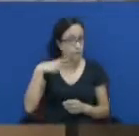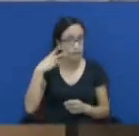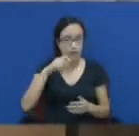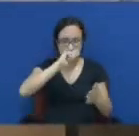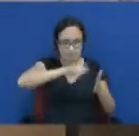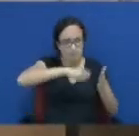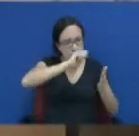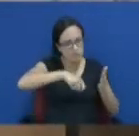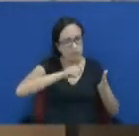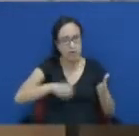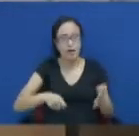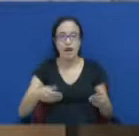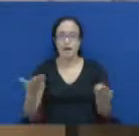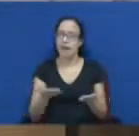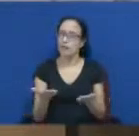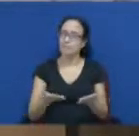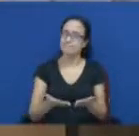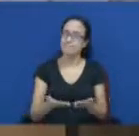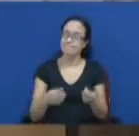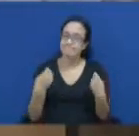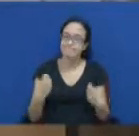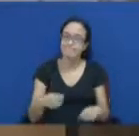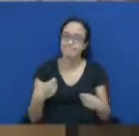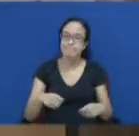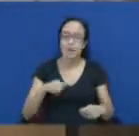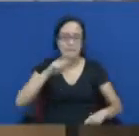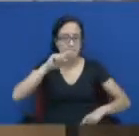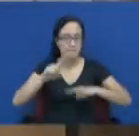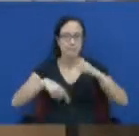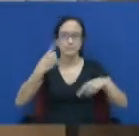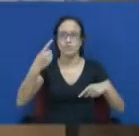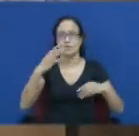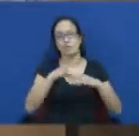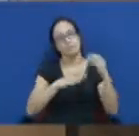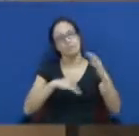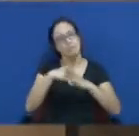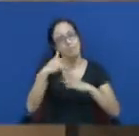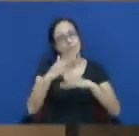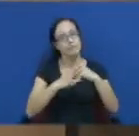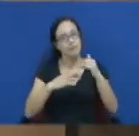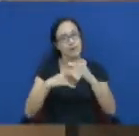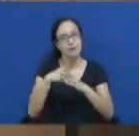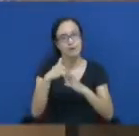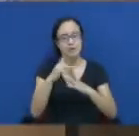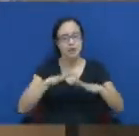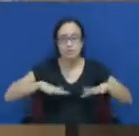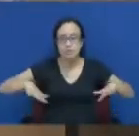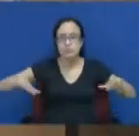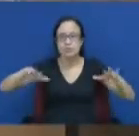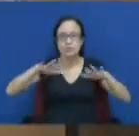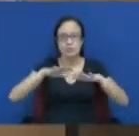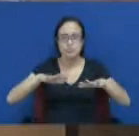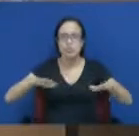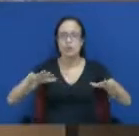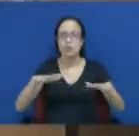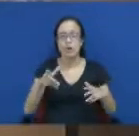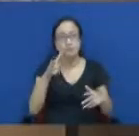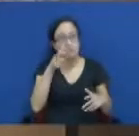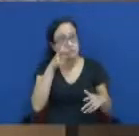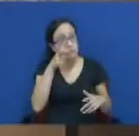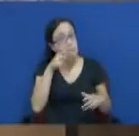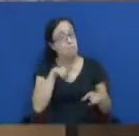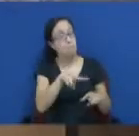agora nós precisamos quantificar isso, nós precisamos transformar isso de maneira que todos realmente vejam os